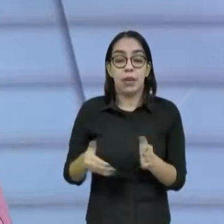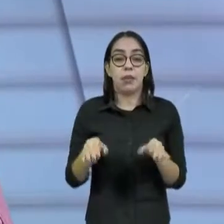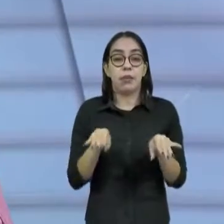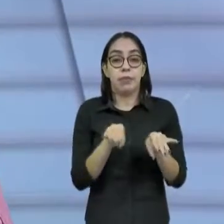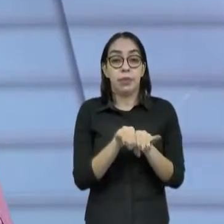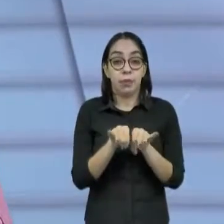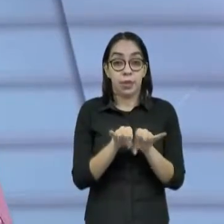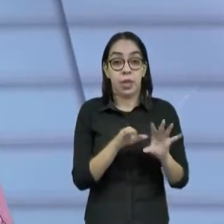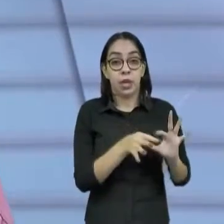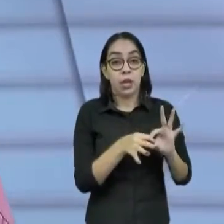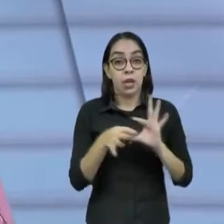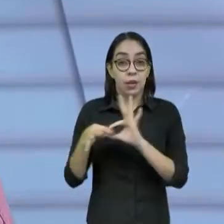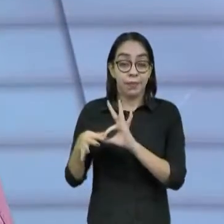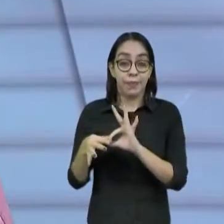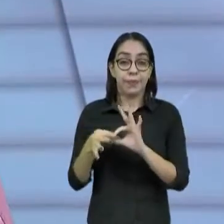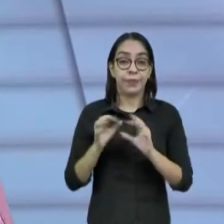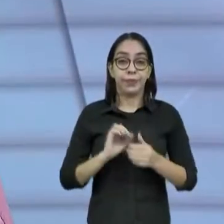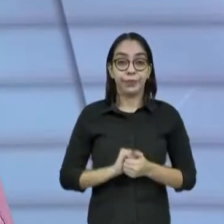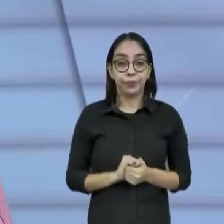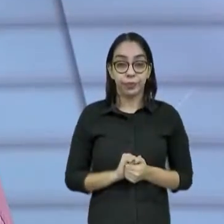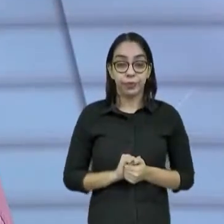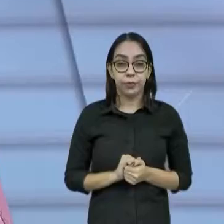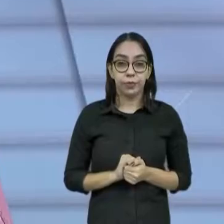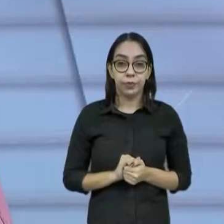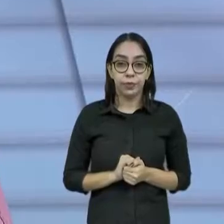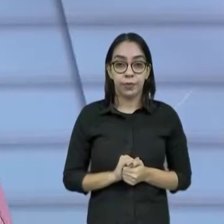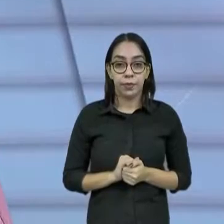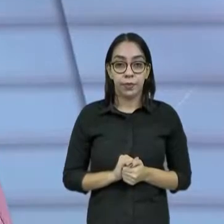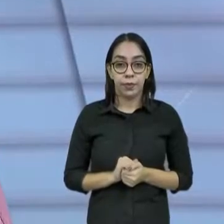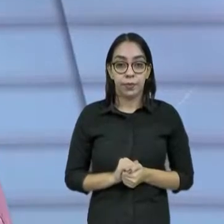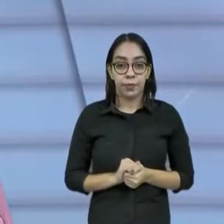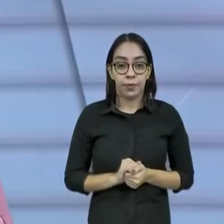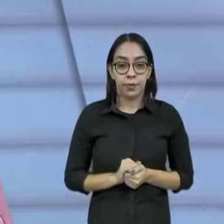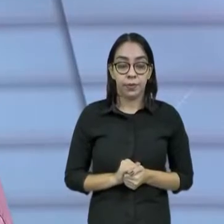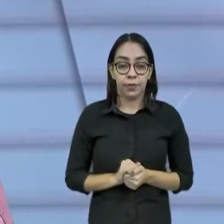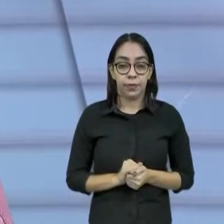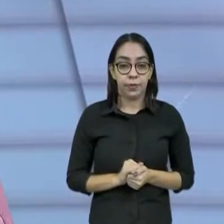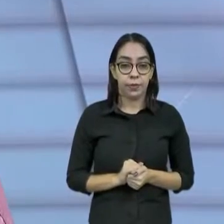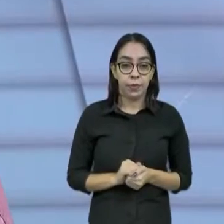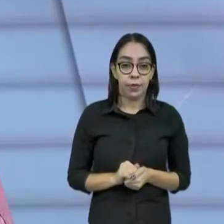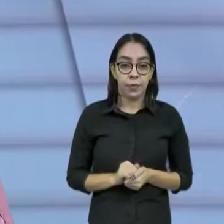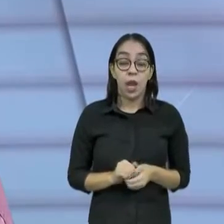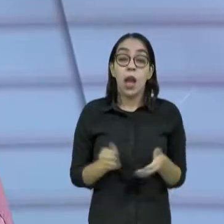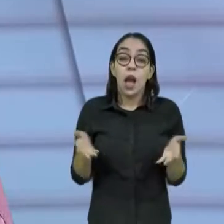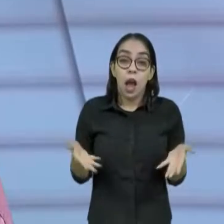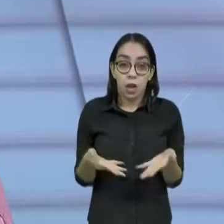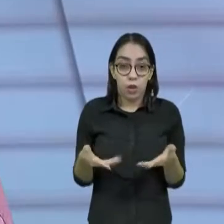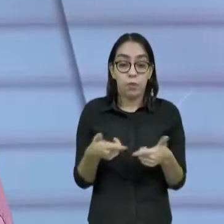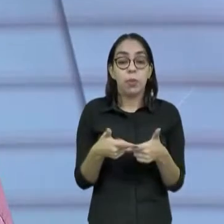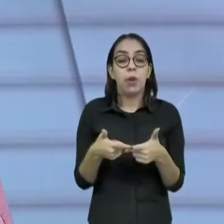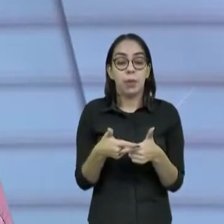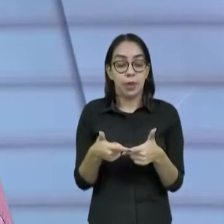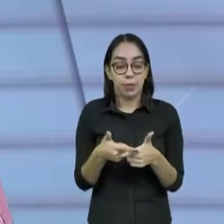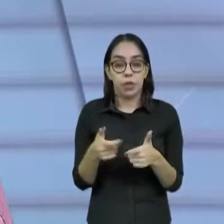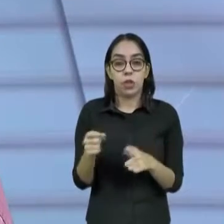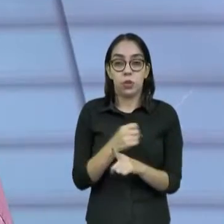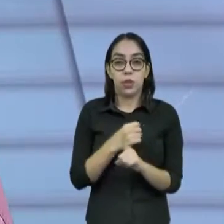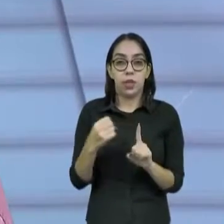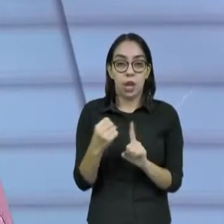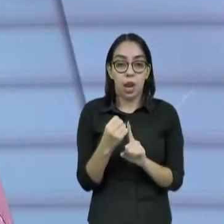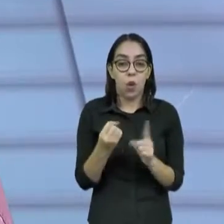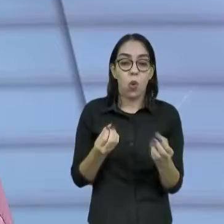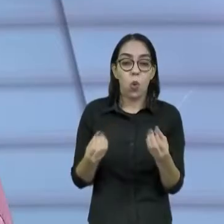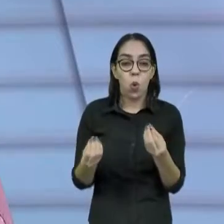Ainda tem formal para ser melhor. Trabalha, que tem se tornado um problema social. A forma como essas pessoas se